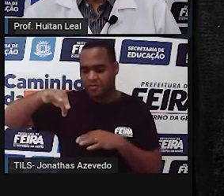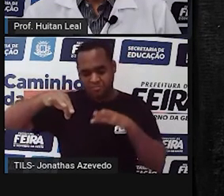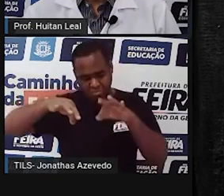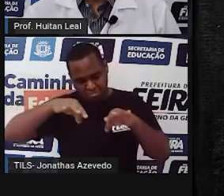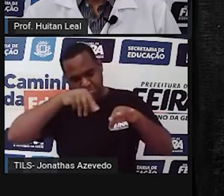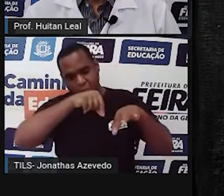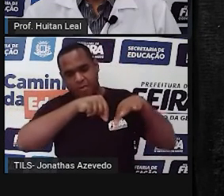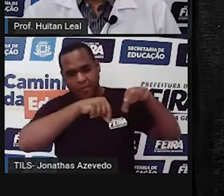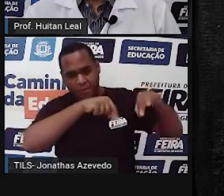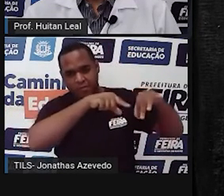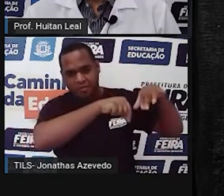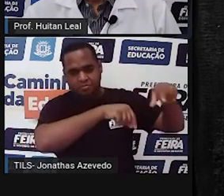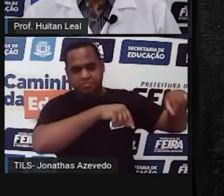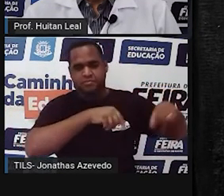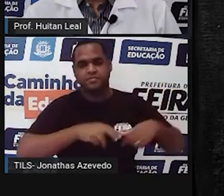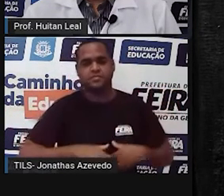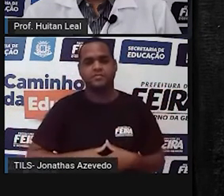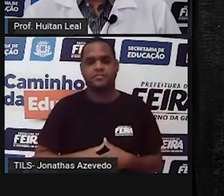Ok?